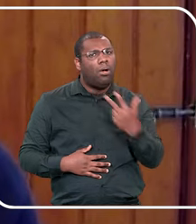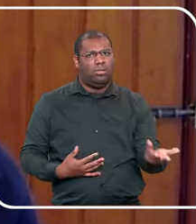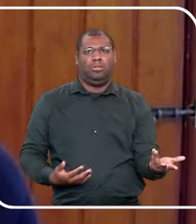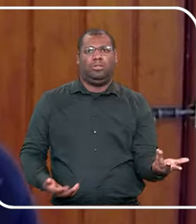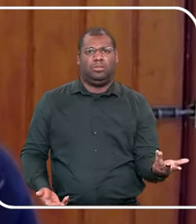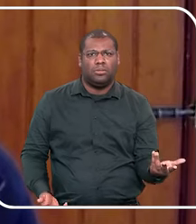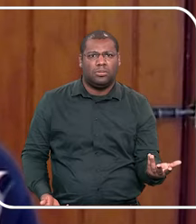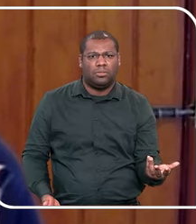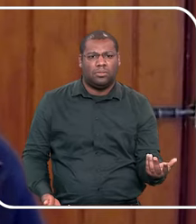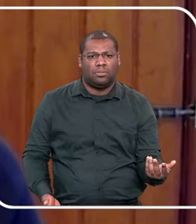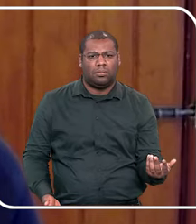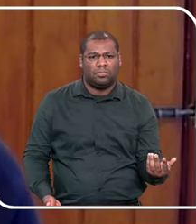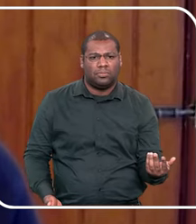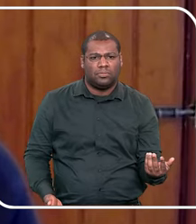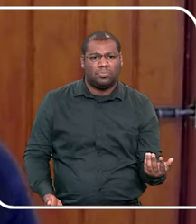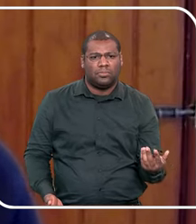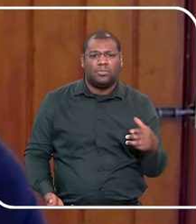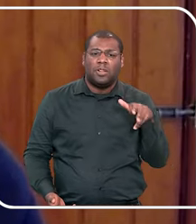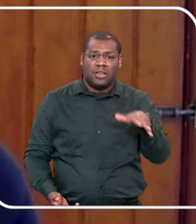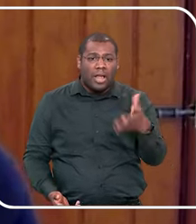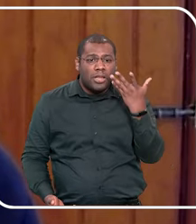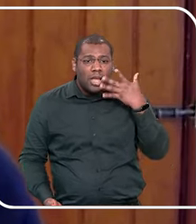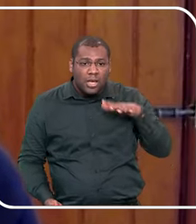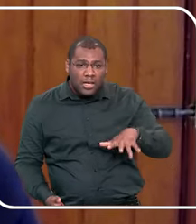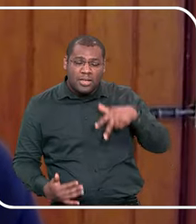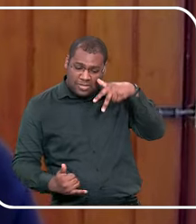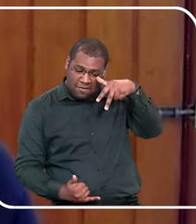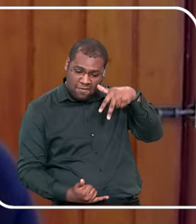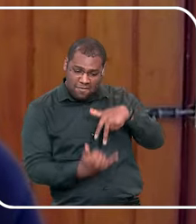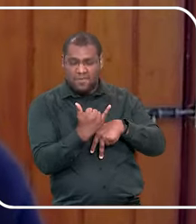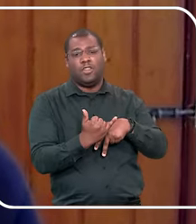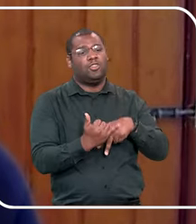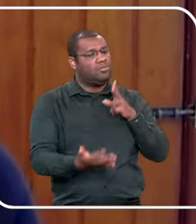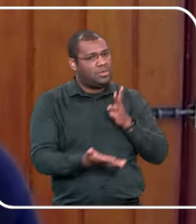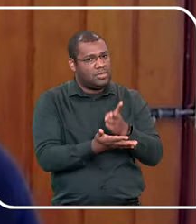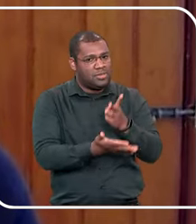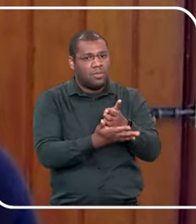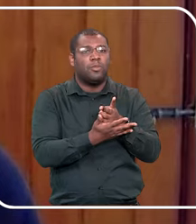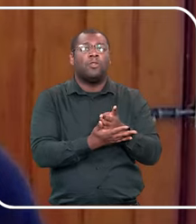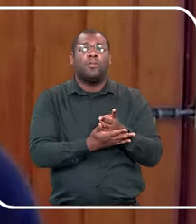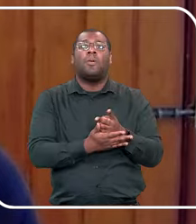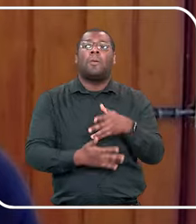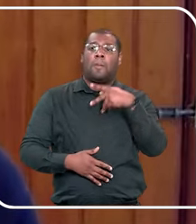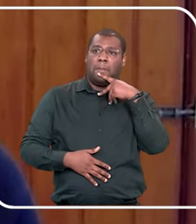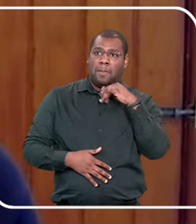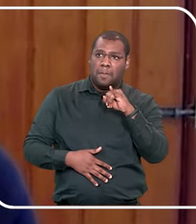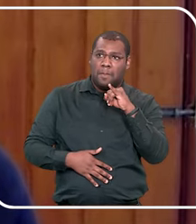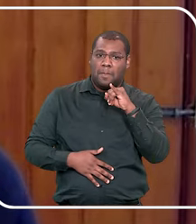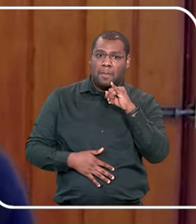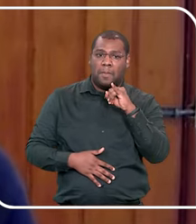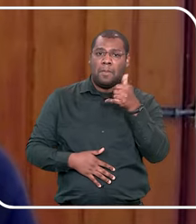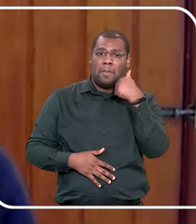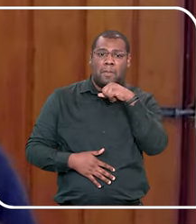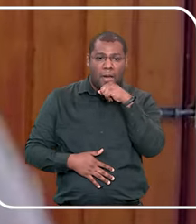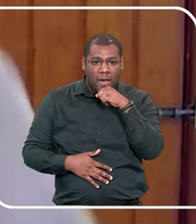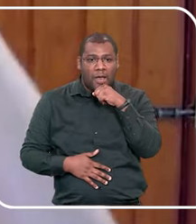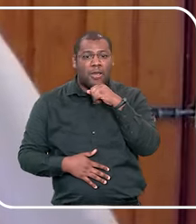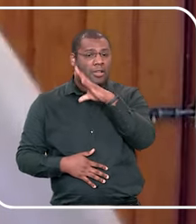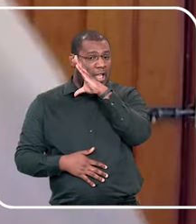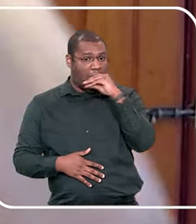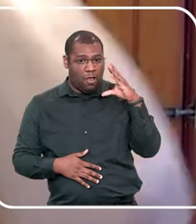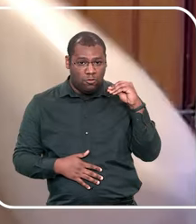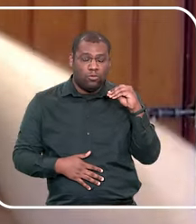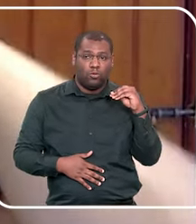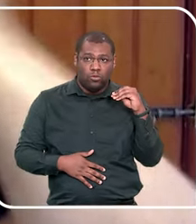Então, a gente não deve revitimizar a criança nunca e sempre tomar o nosso papel de responsável, e não de culpa, porque ninguém